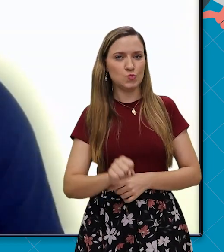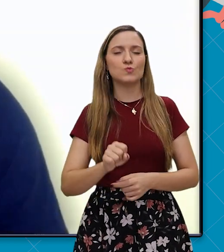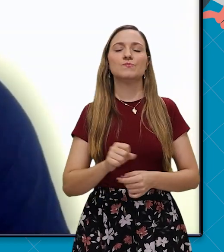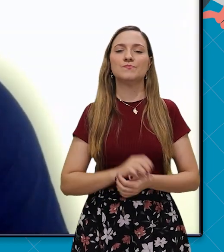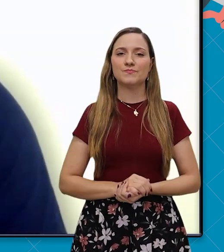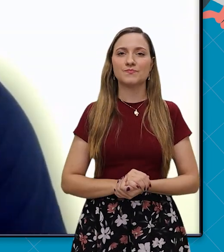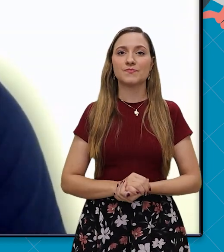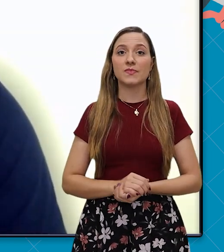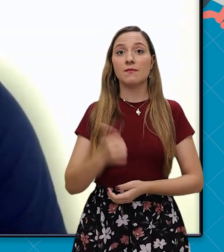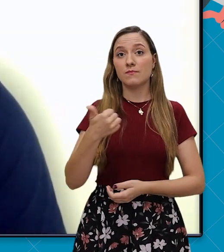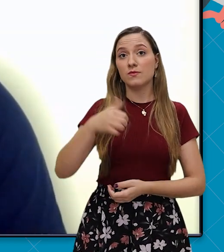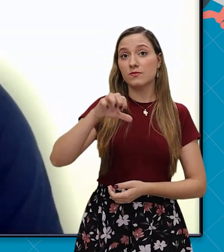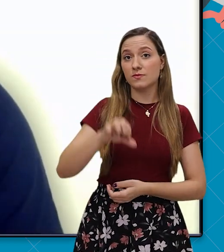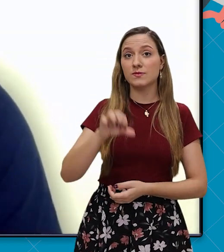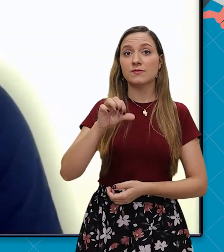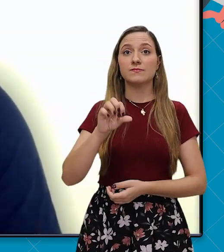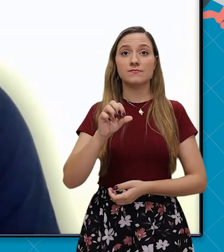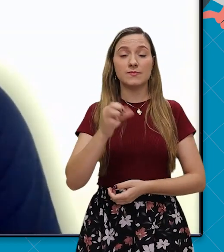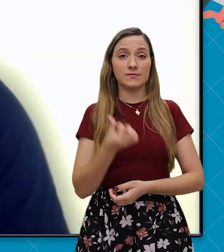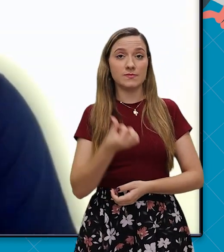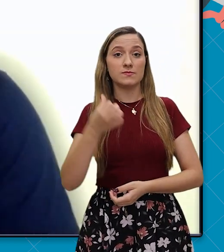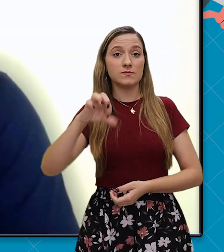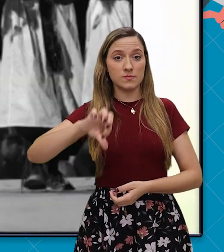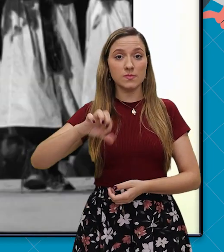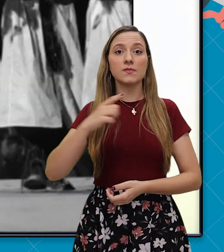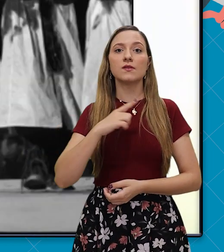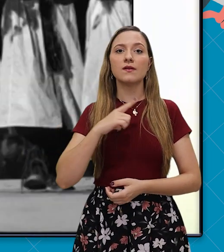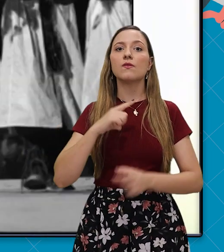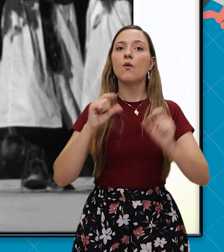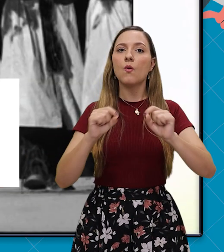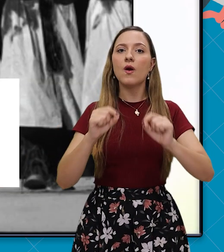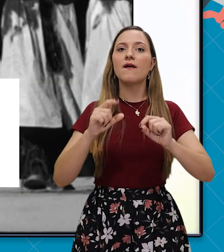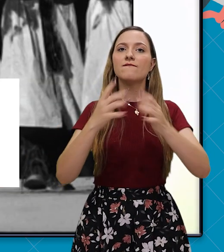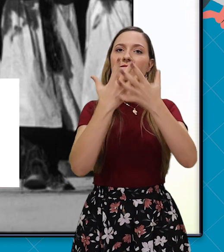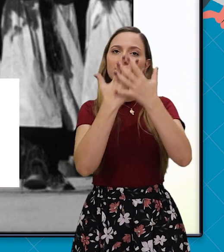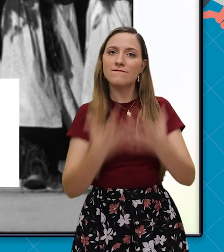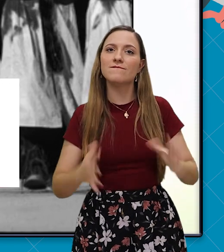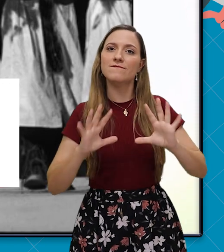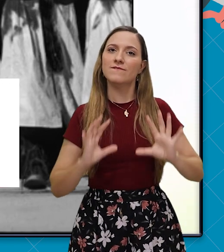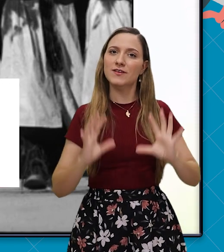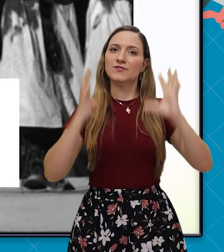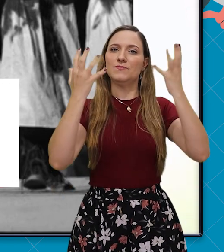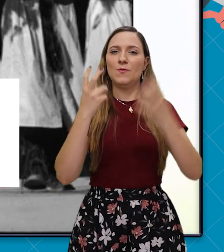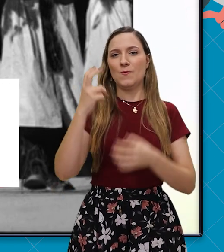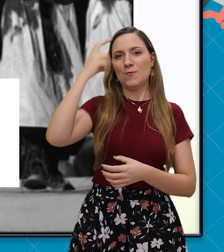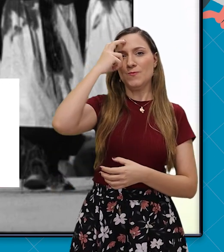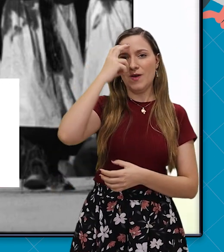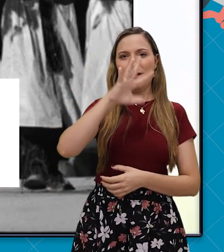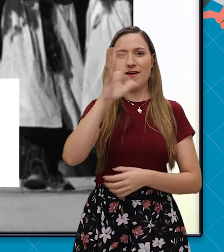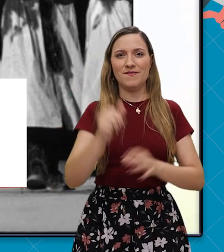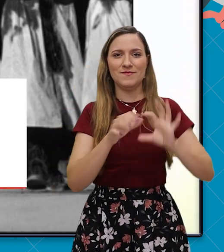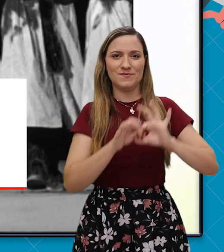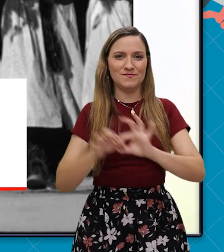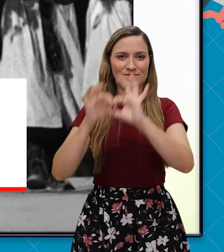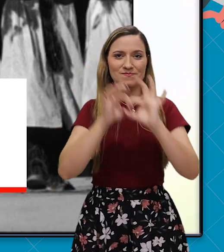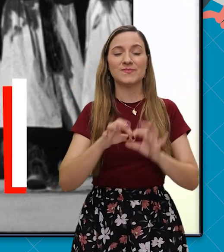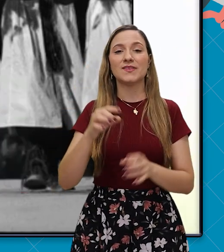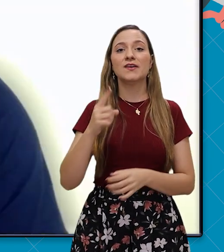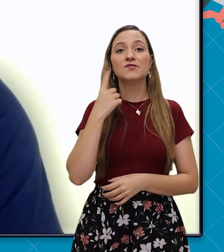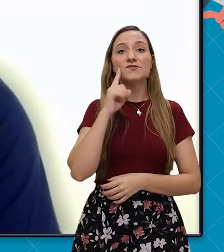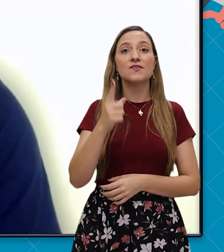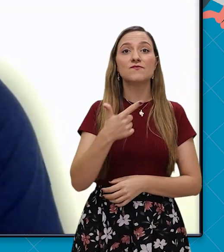Em 1969, a Argélia seguiu o Festival Cultural Pan-Africano em